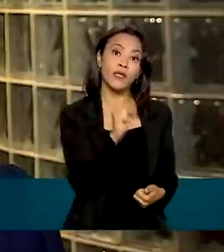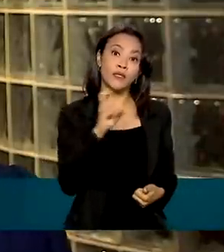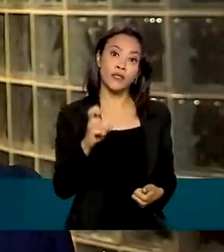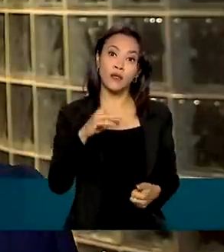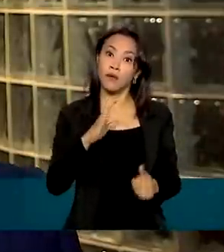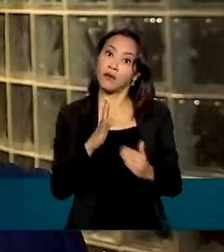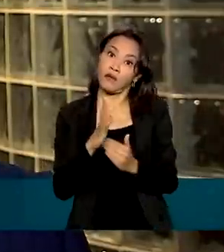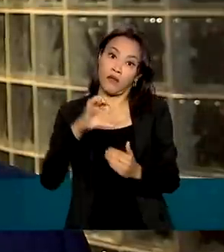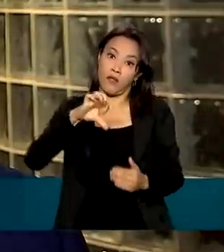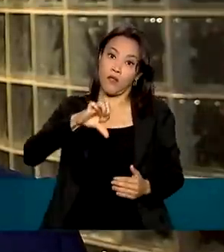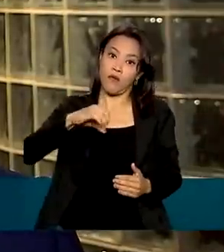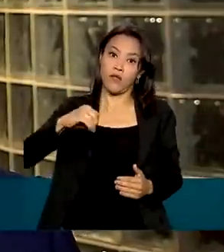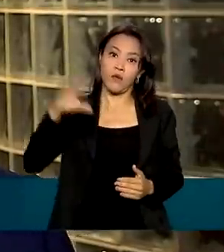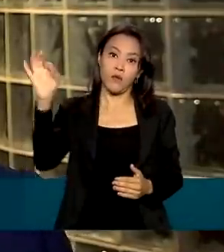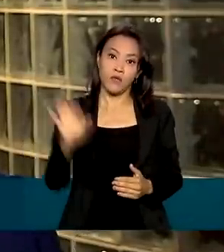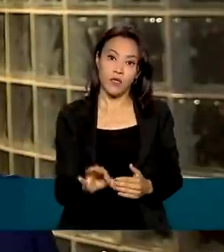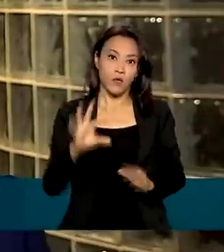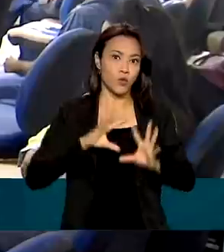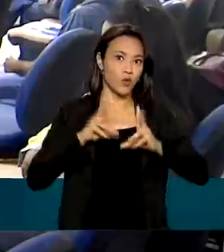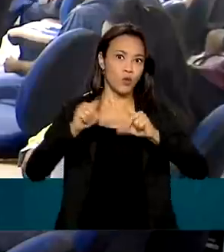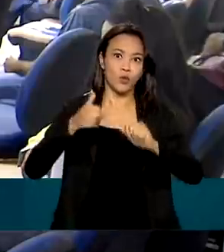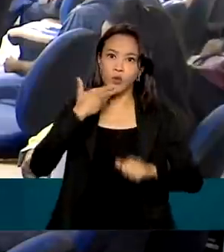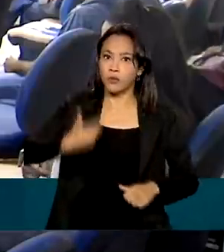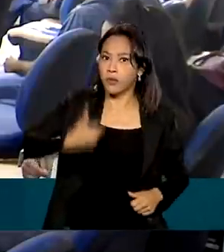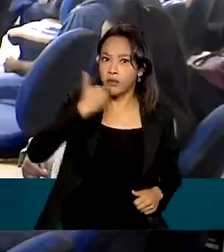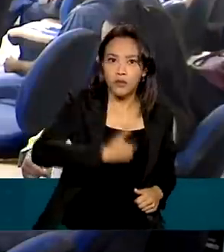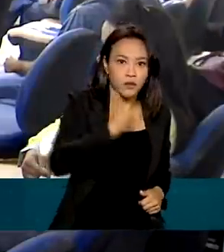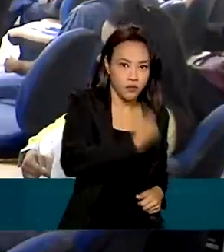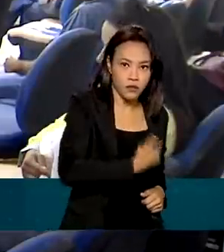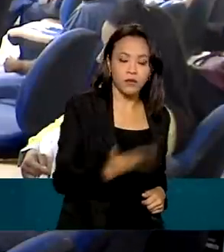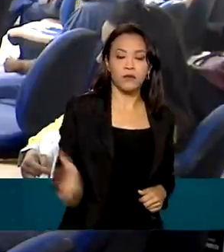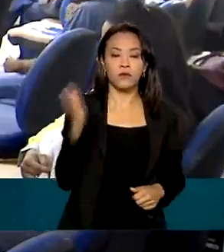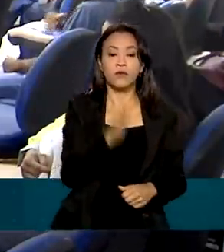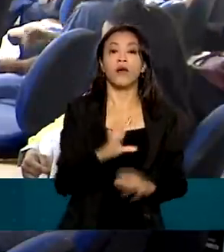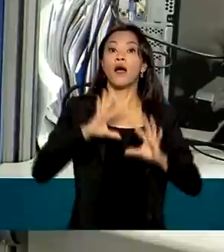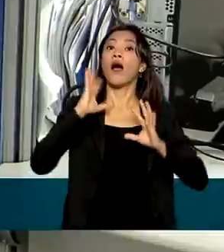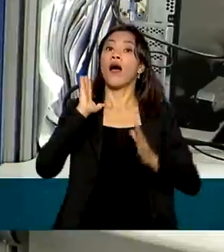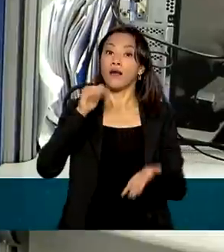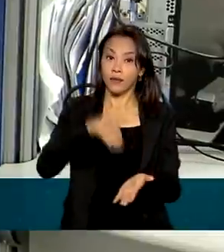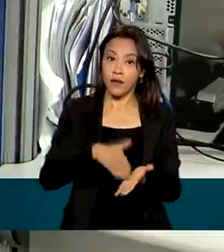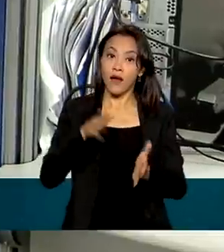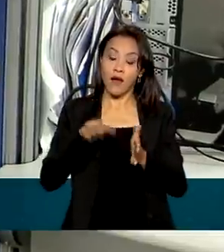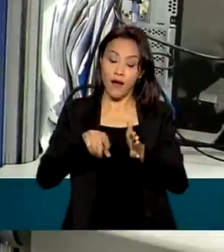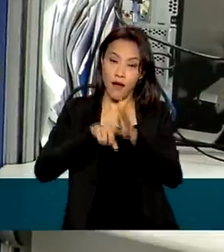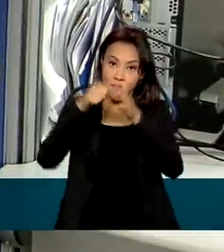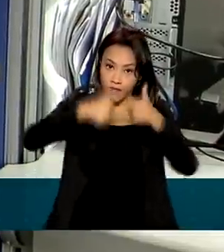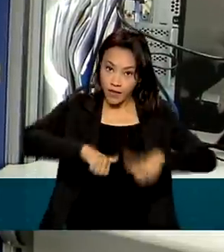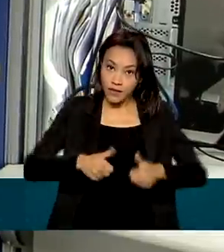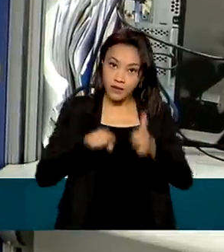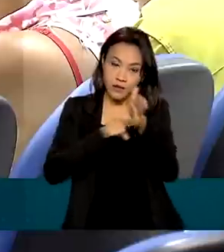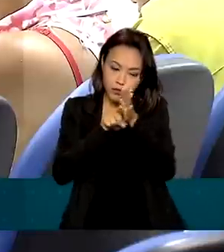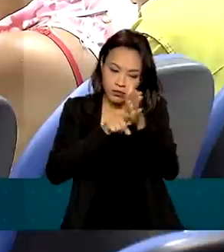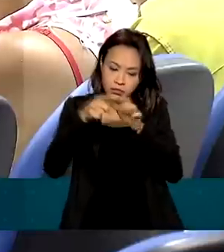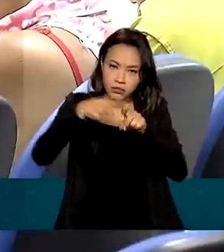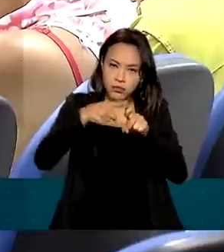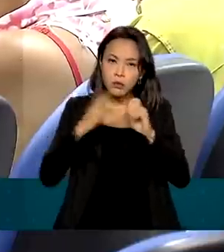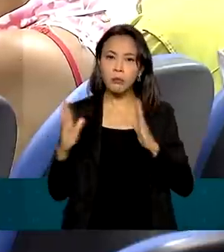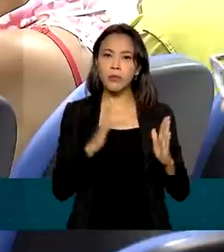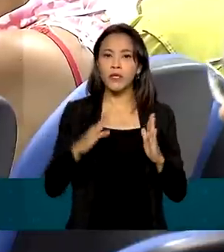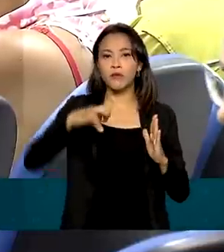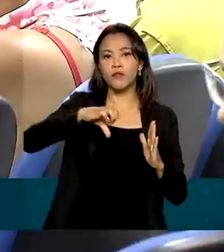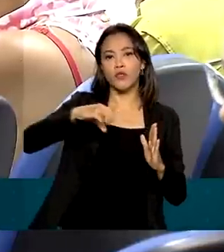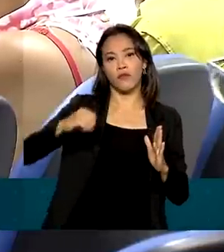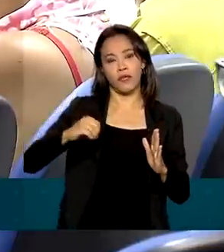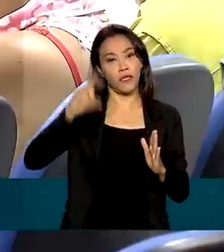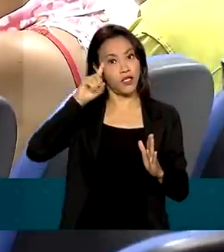90% de todas as demandas. A teleavaliação em perícias médicas terá duração de 90 dias e cumpre uma